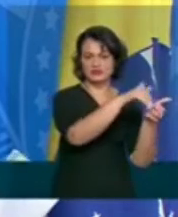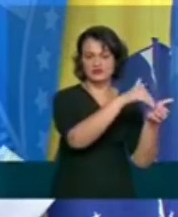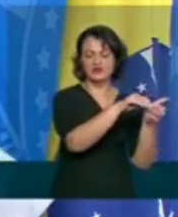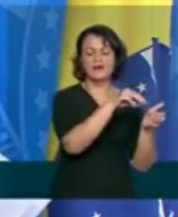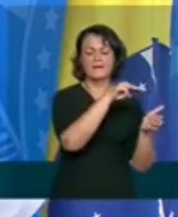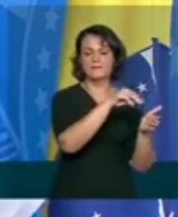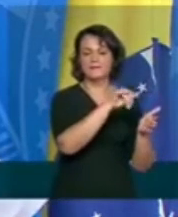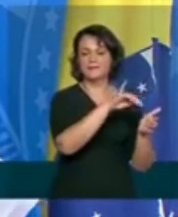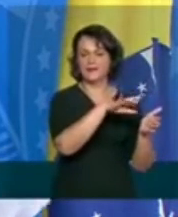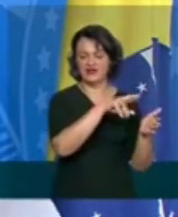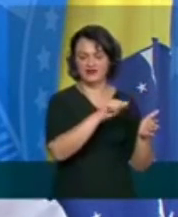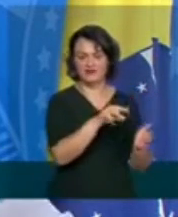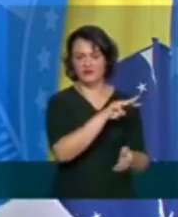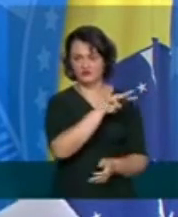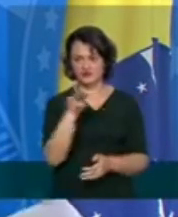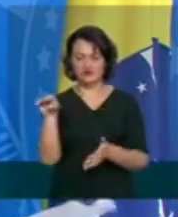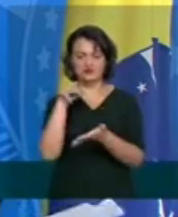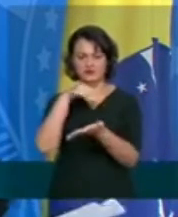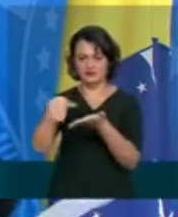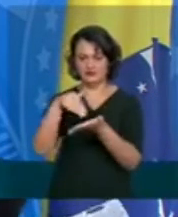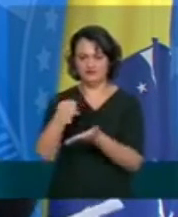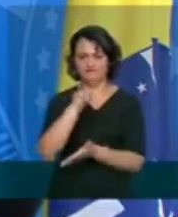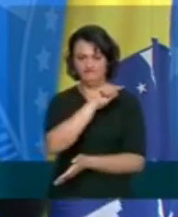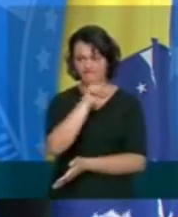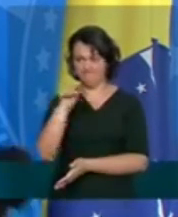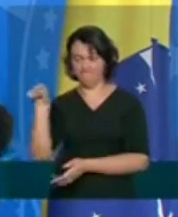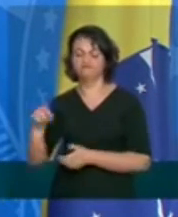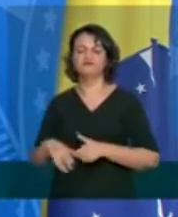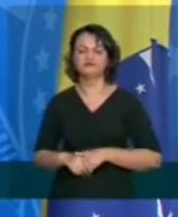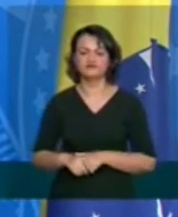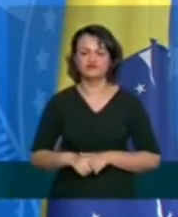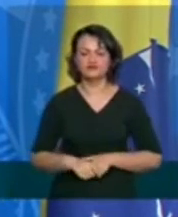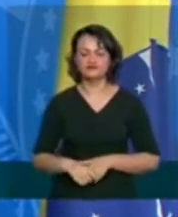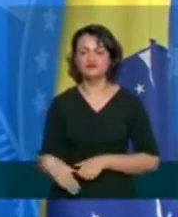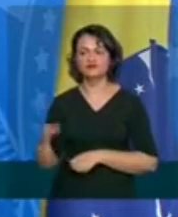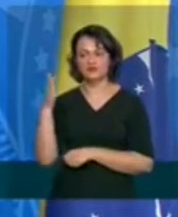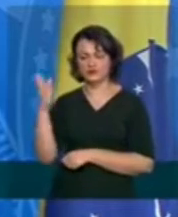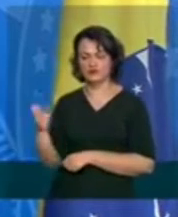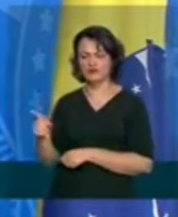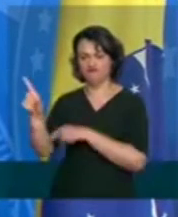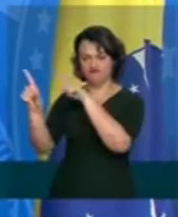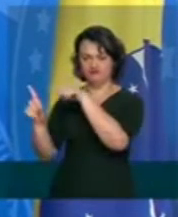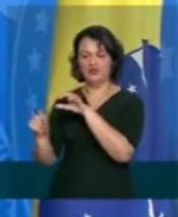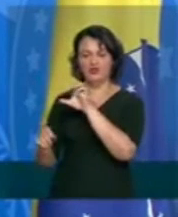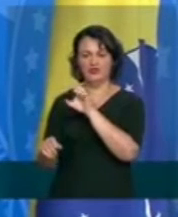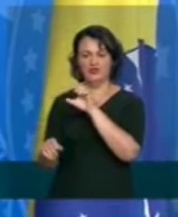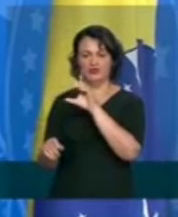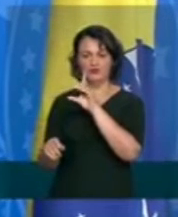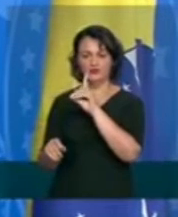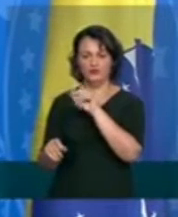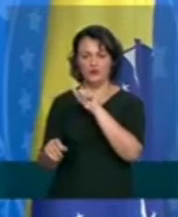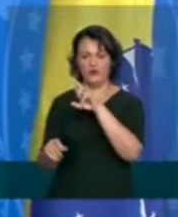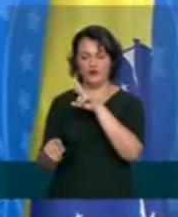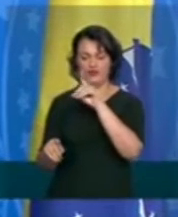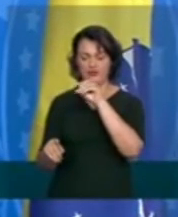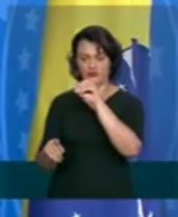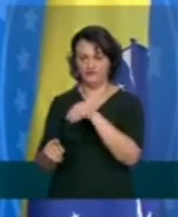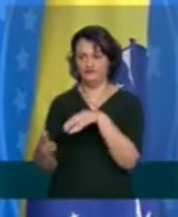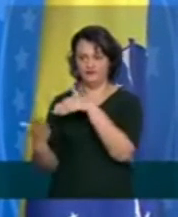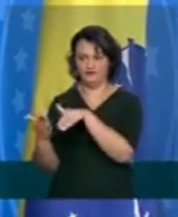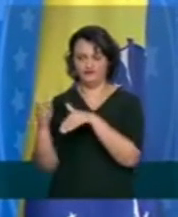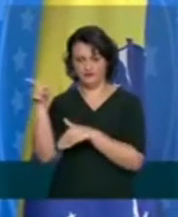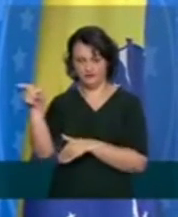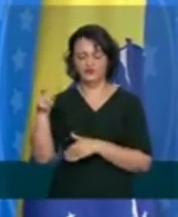as perguntas que foram enviadas tá bom então doutor Eduardo a primeira pergunta é do Kaique